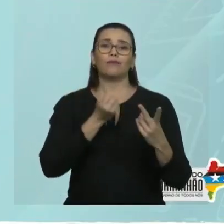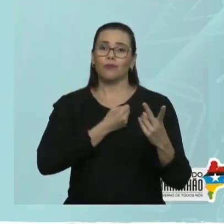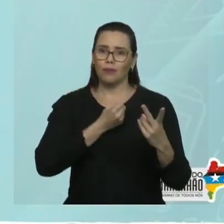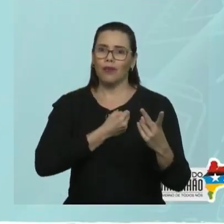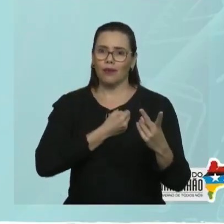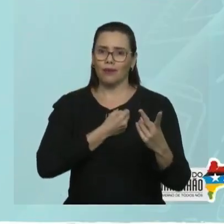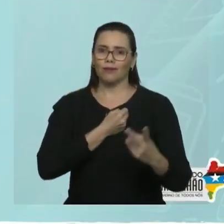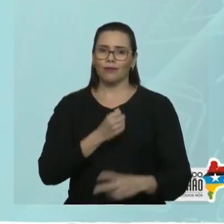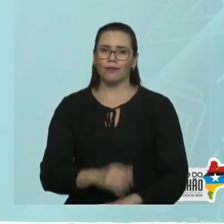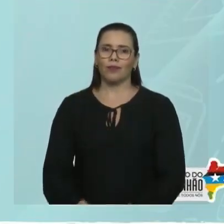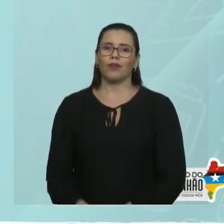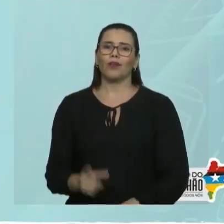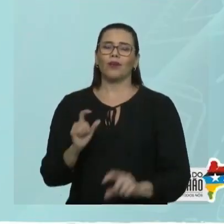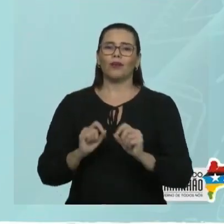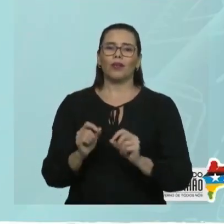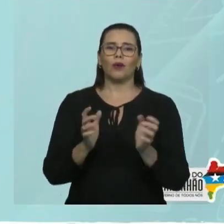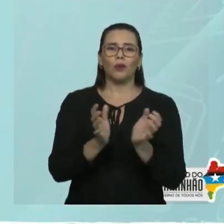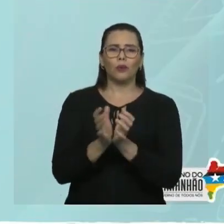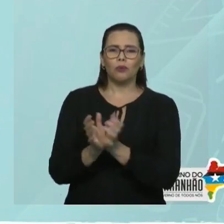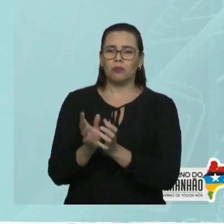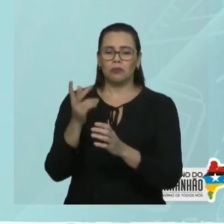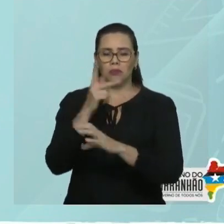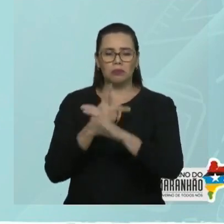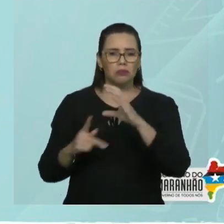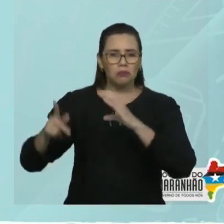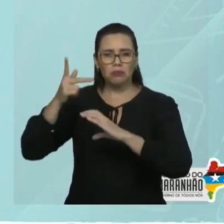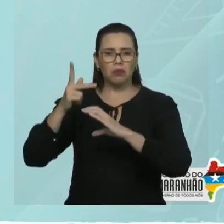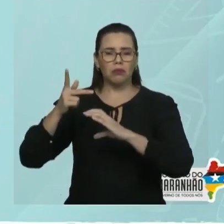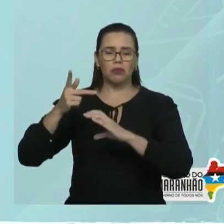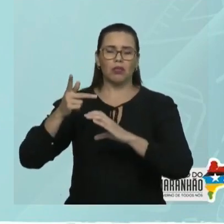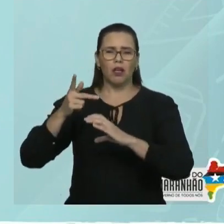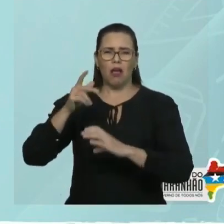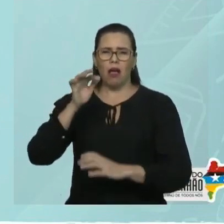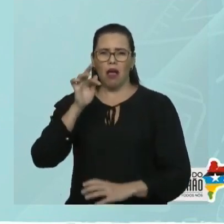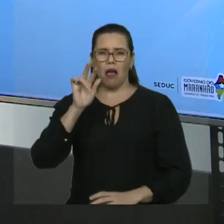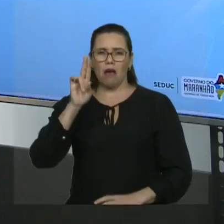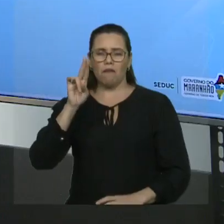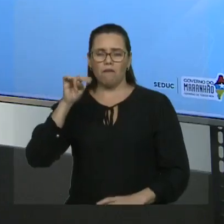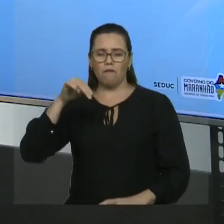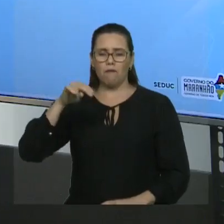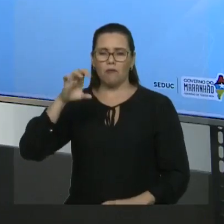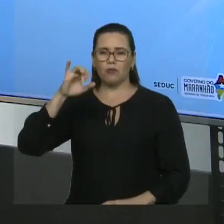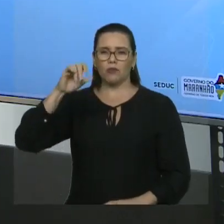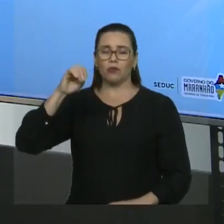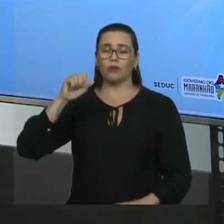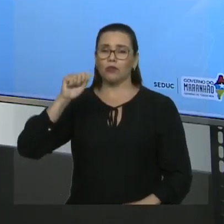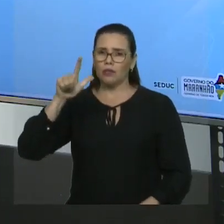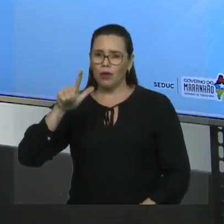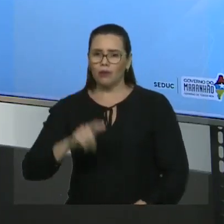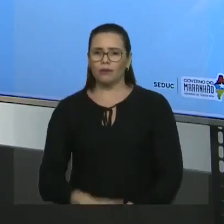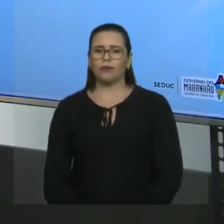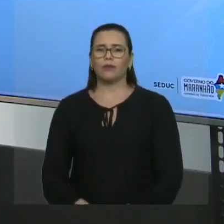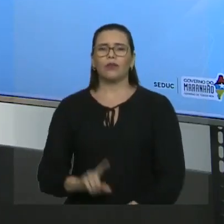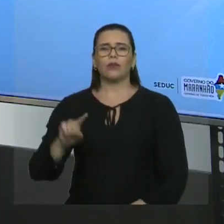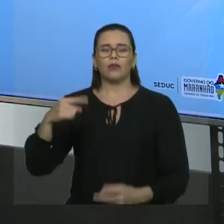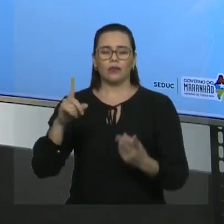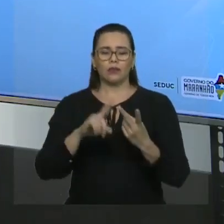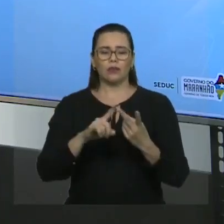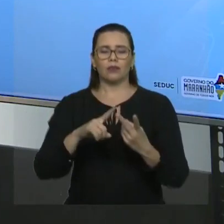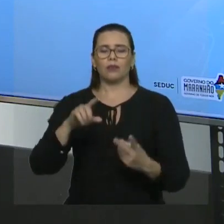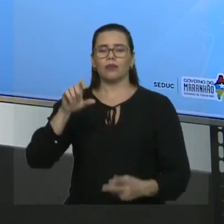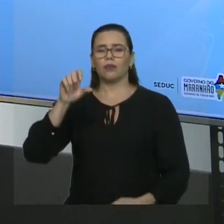numeração é do grupo funcional. Como hidrocarboneto não tem. Segunda prioridade, insaturação. Não tem. Terceira prioridade,